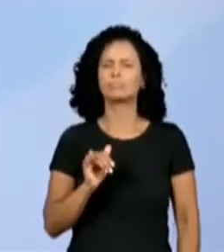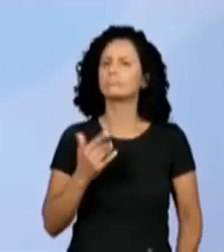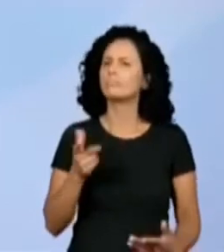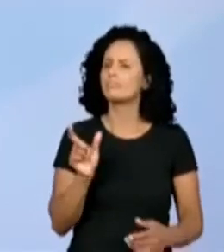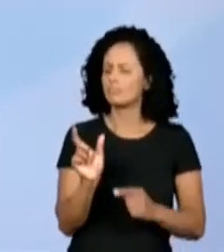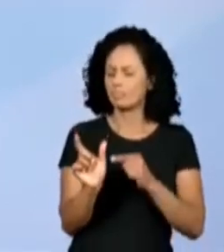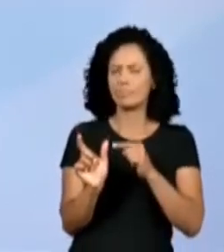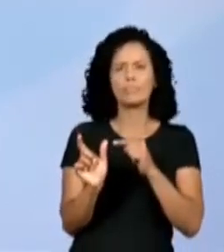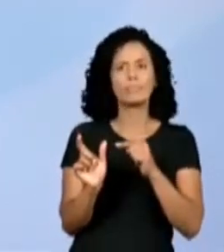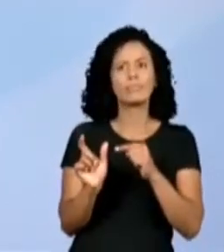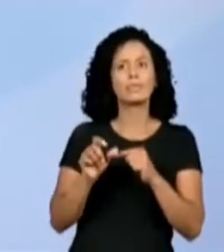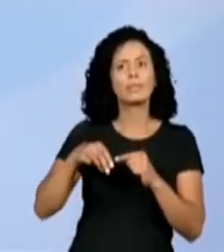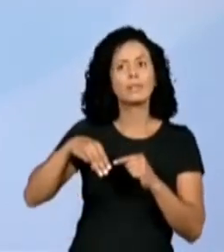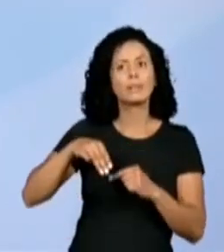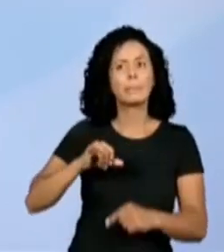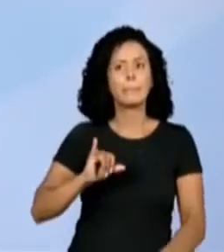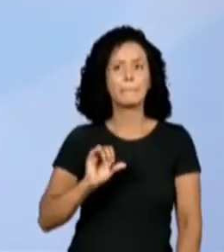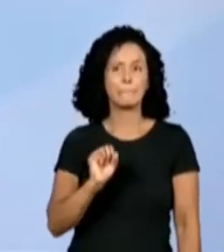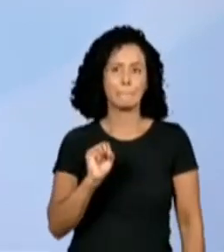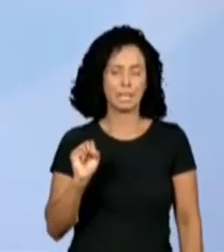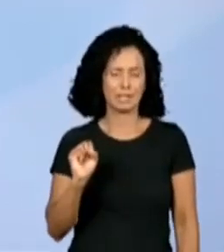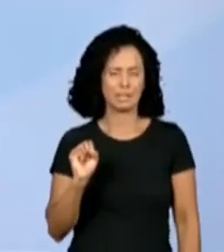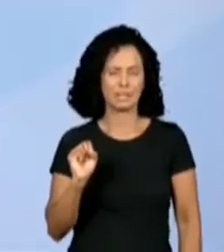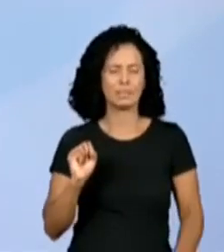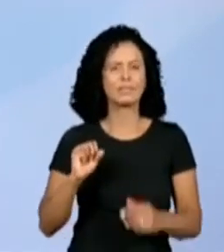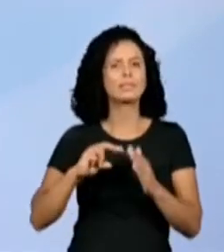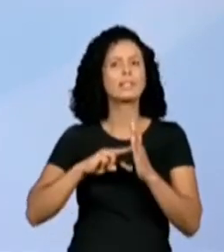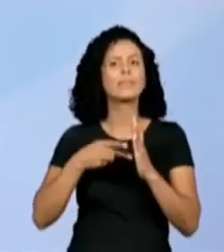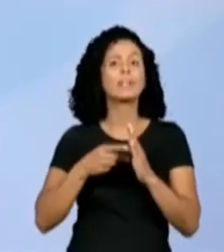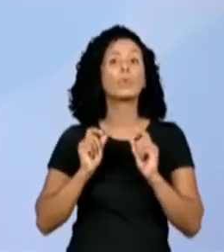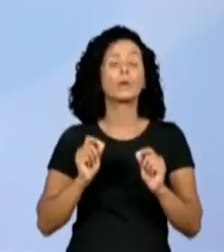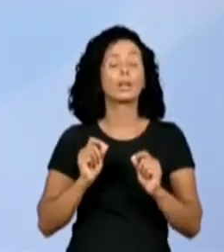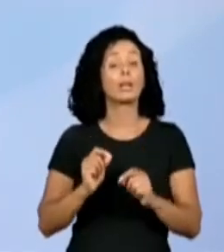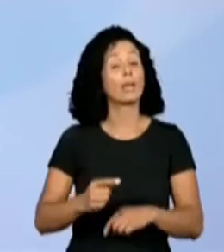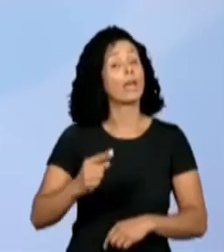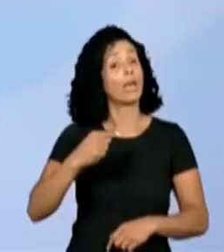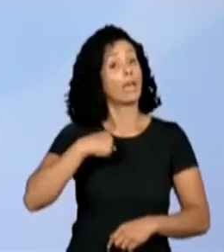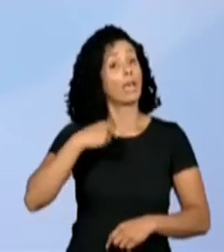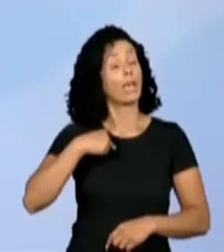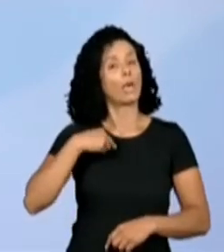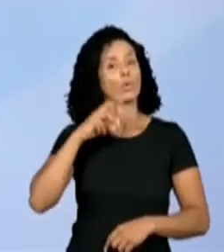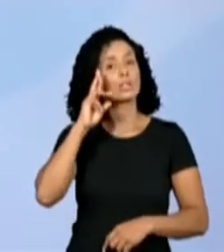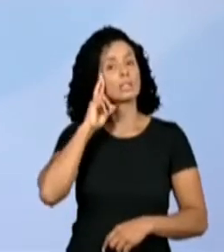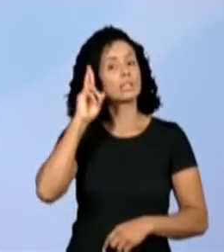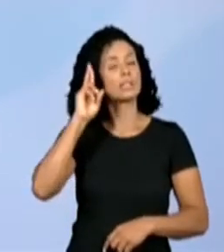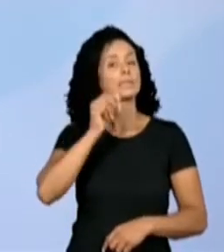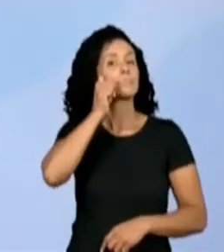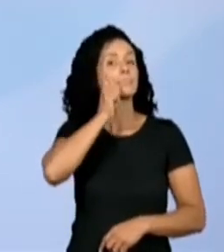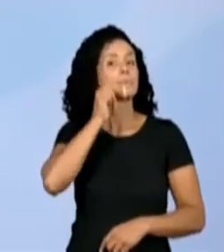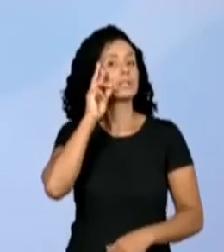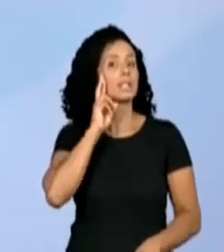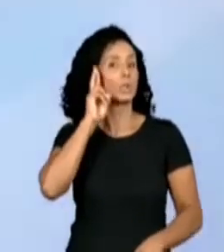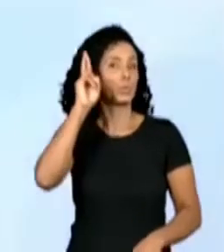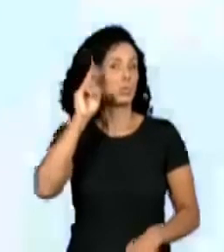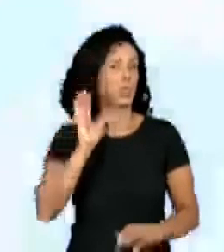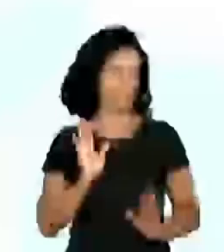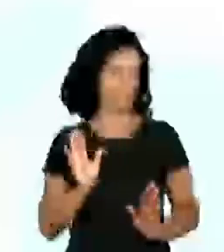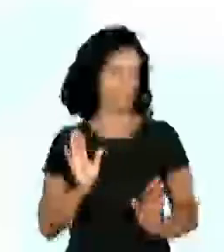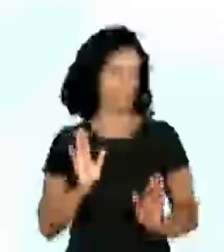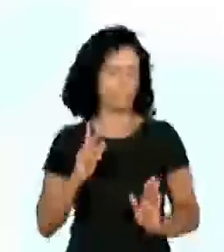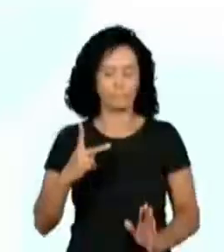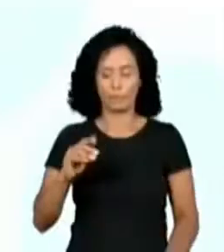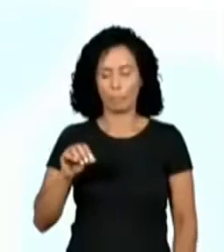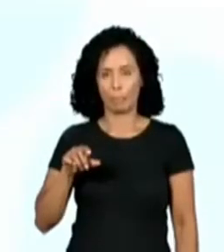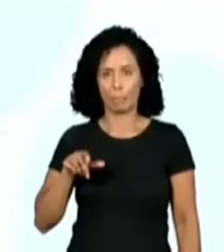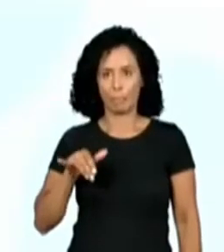que indica um título. É como se ela estivesse falando assim. Eu sou a senhorita Polly Jones. É normal